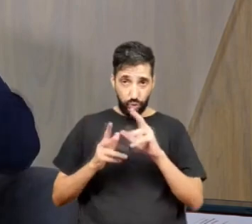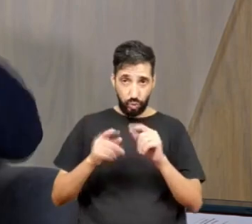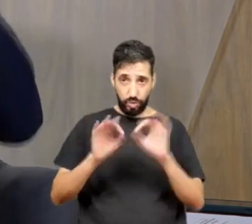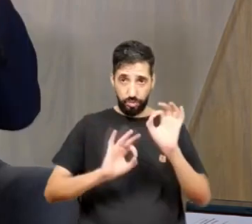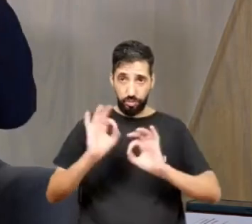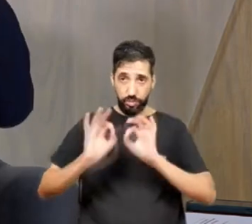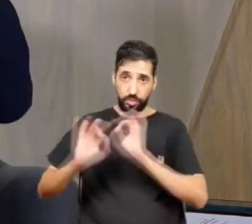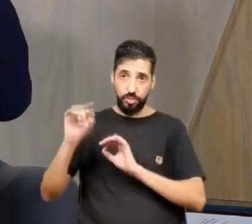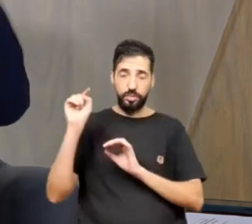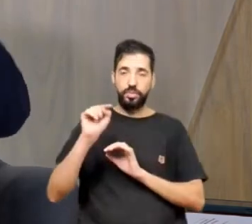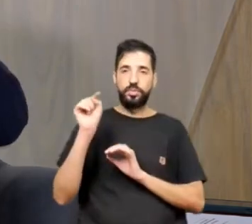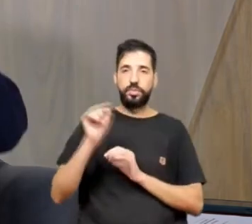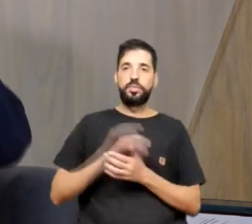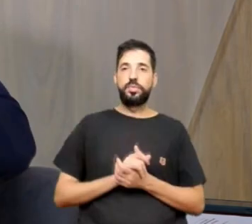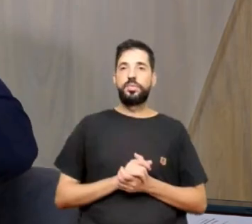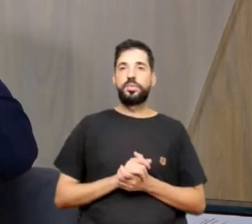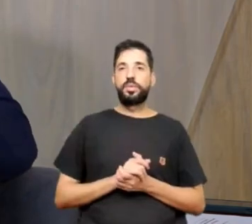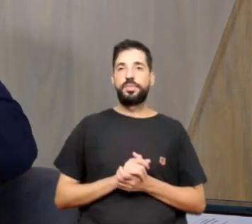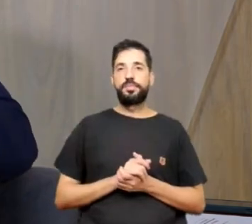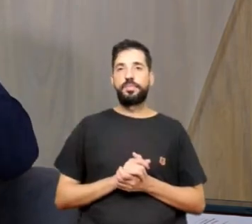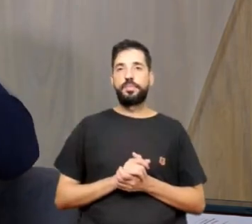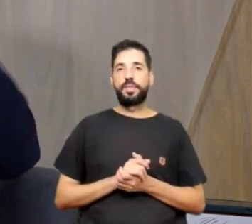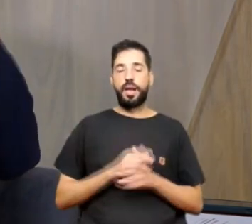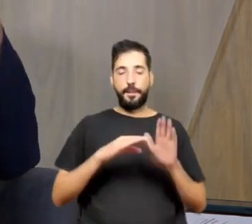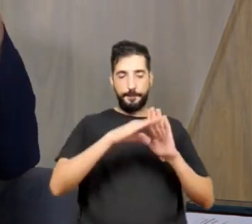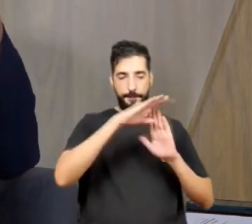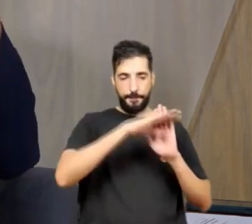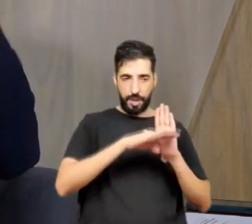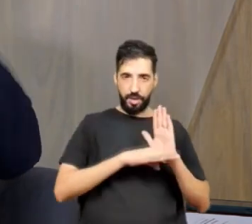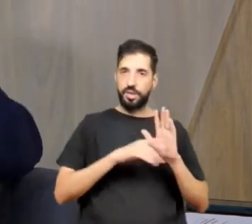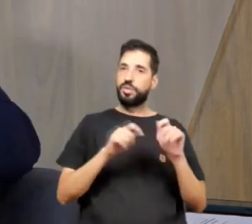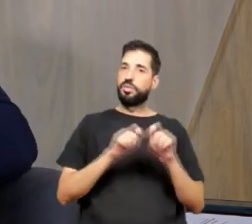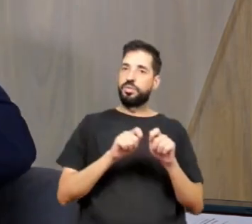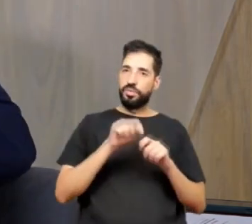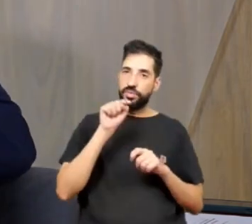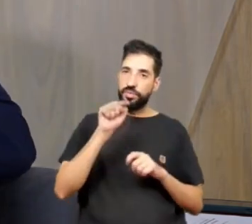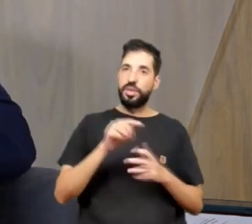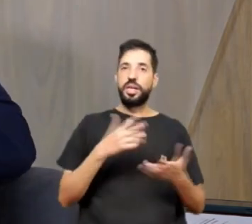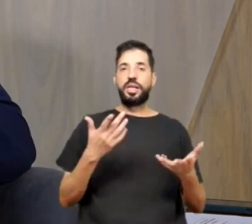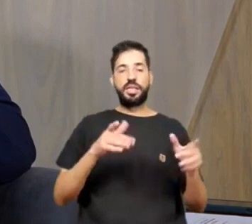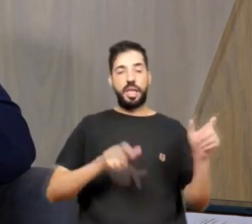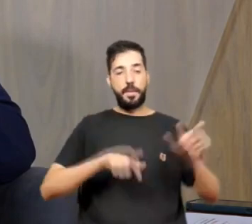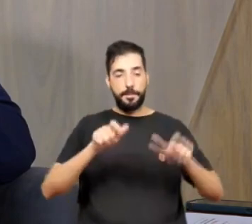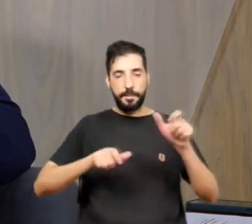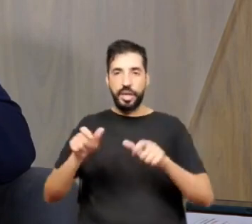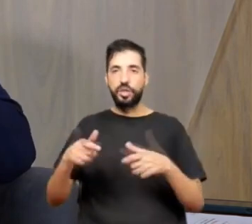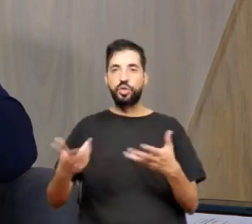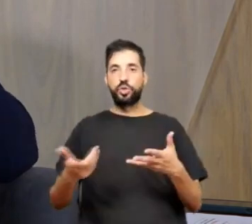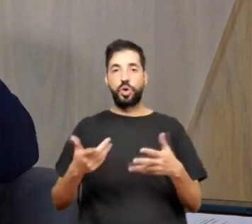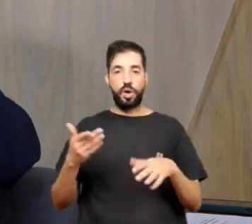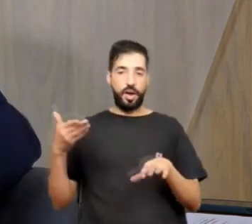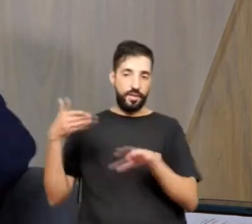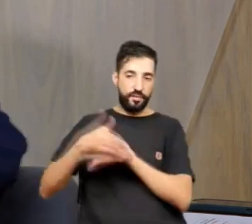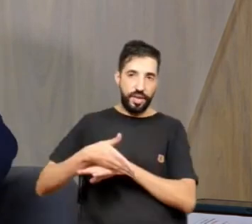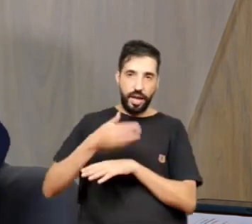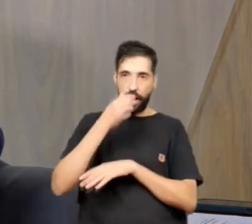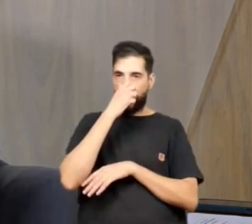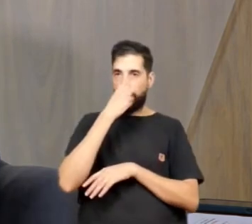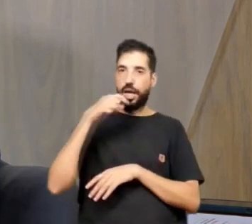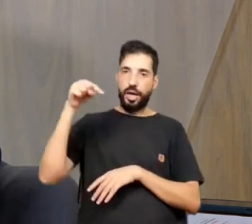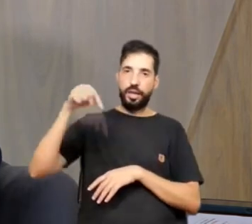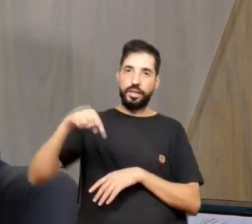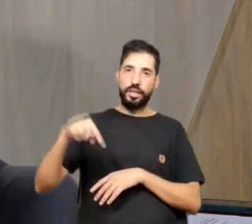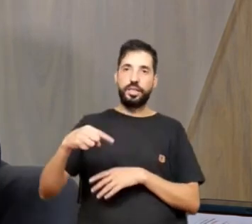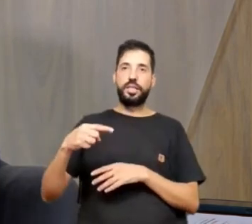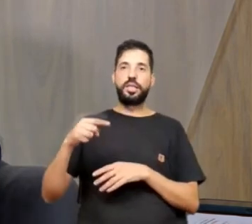a programação que foi feita, as pessoas que vieram aqui e deram o curso,